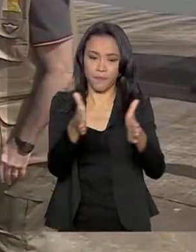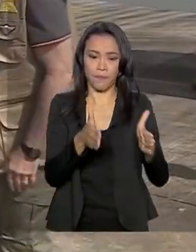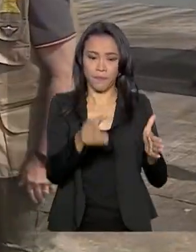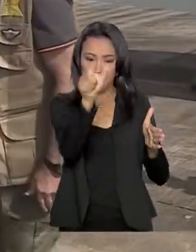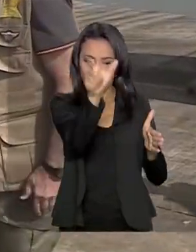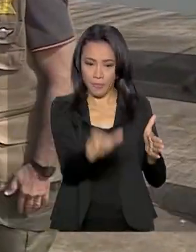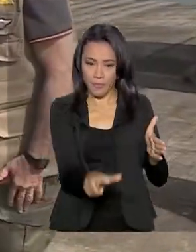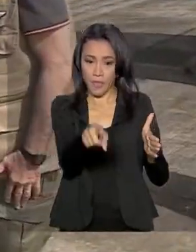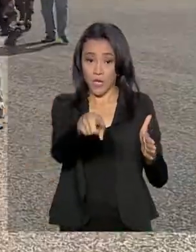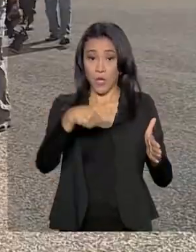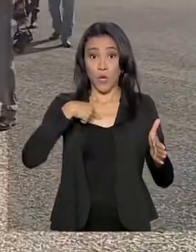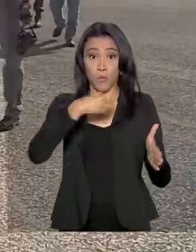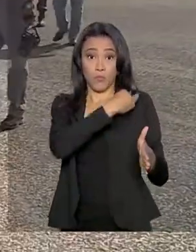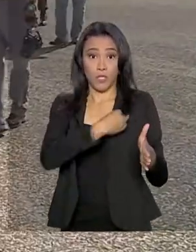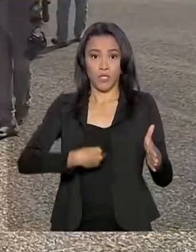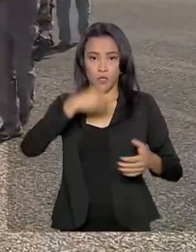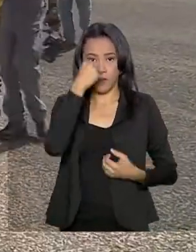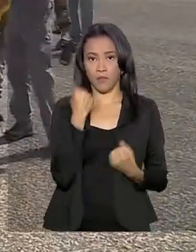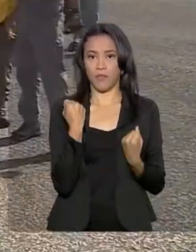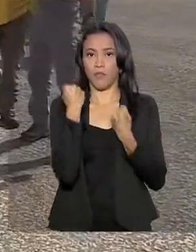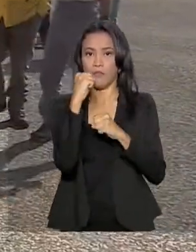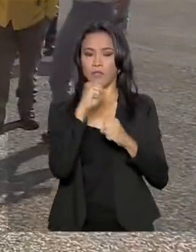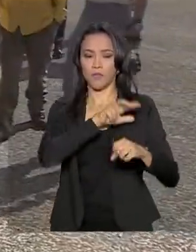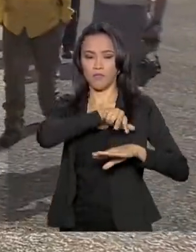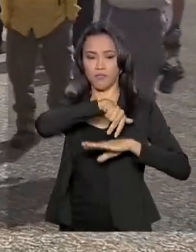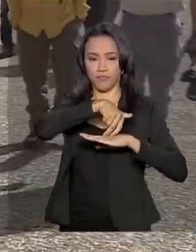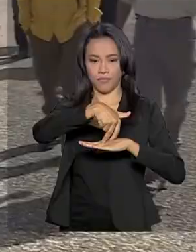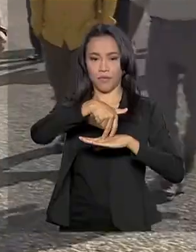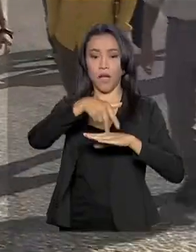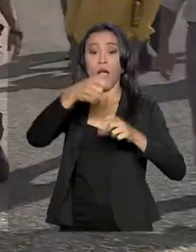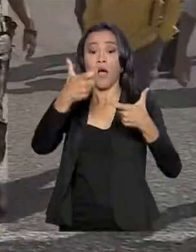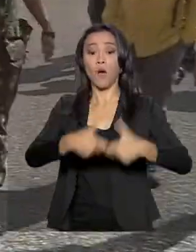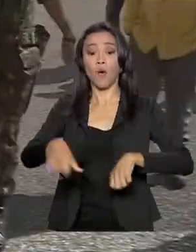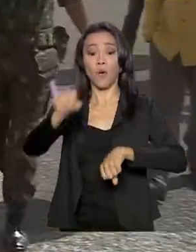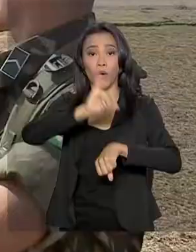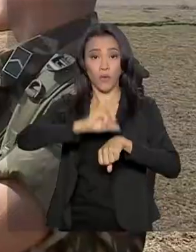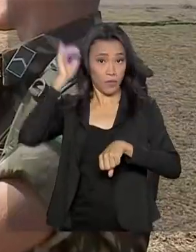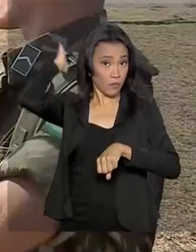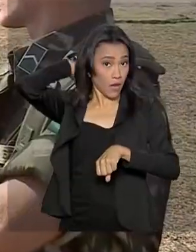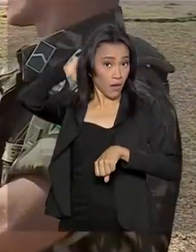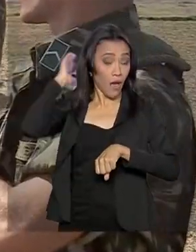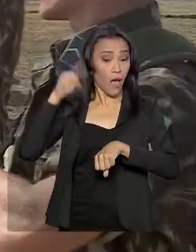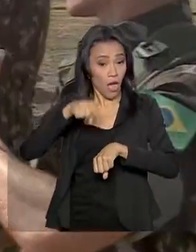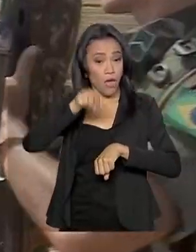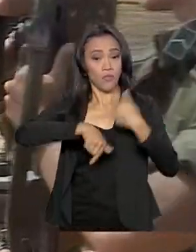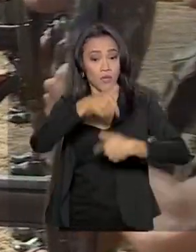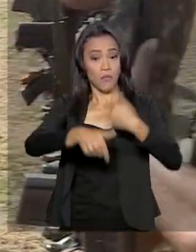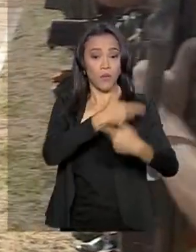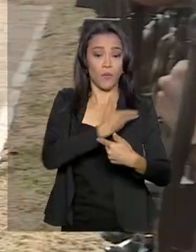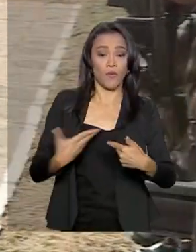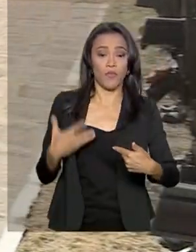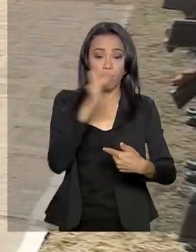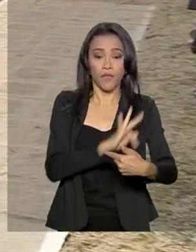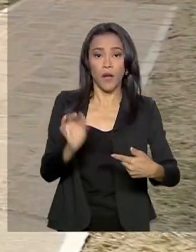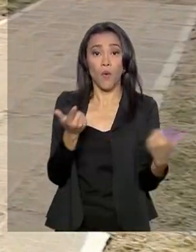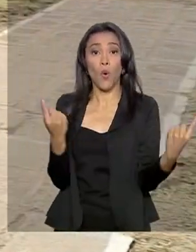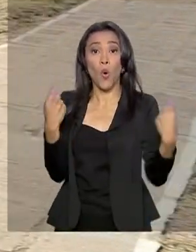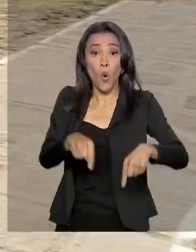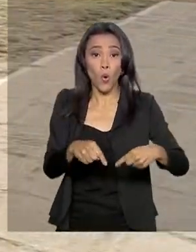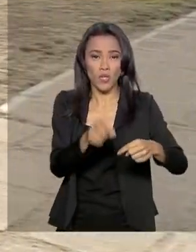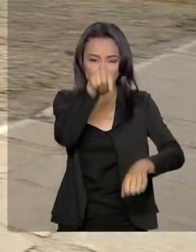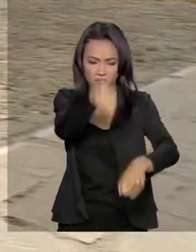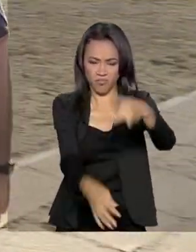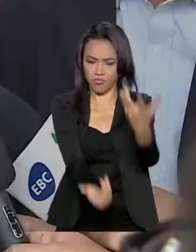desembarcou no Pará para acompanhar a Operação Verde Brasil, ação do governo federal de combate a incêndios na região da